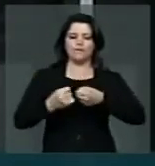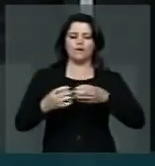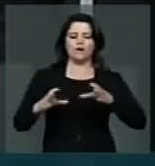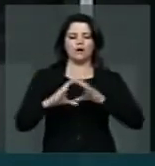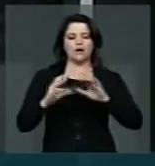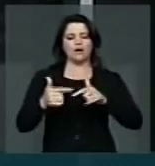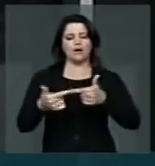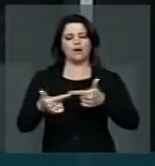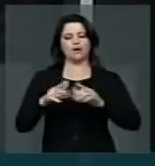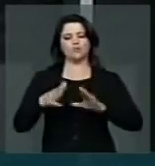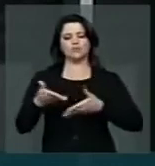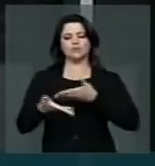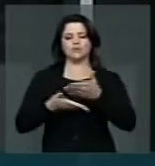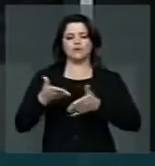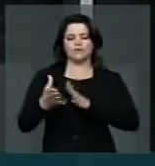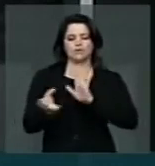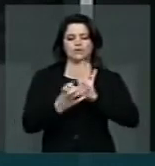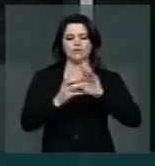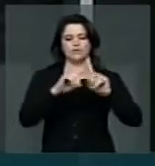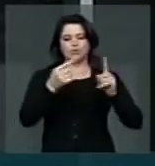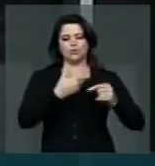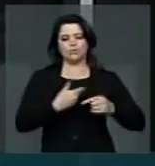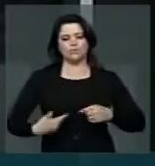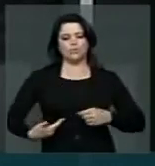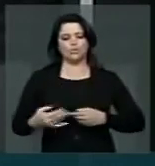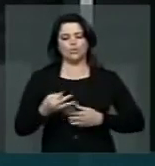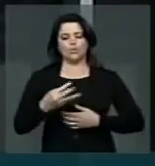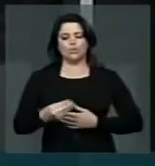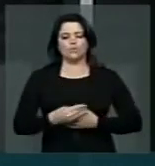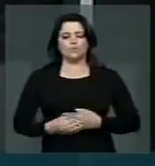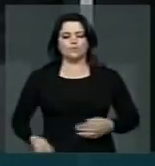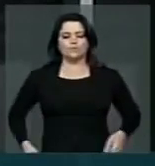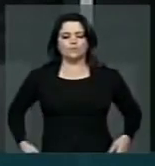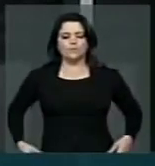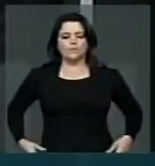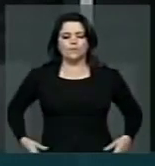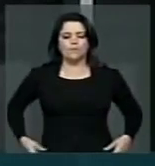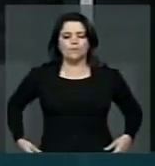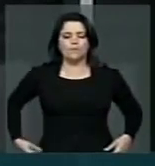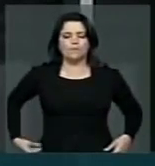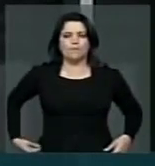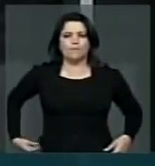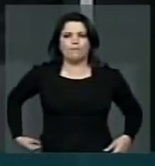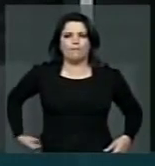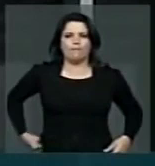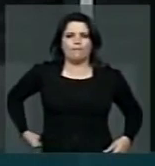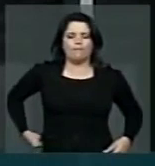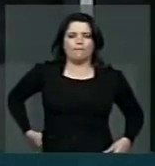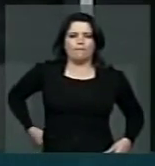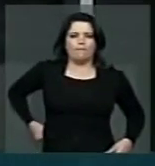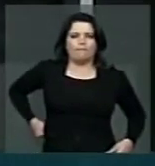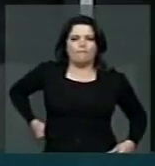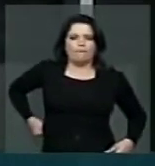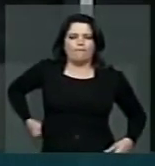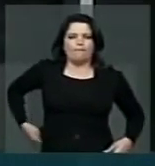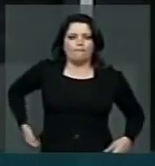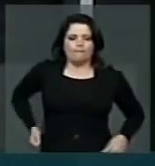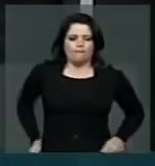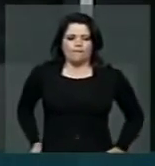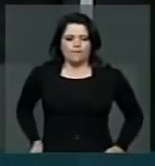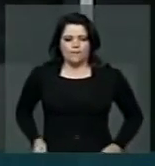serviço e dos servidores públicos, a adoção imediata da Convenção